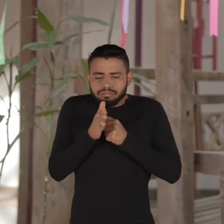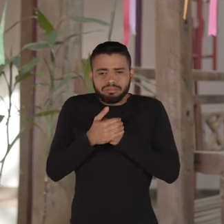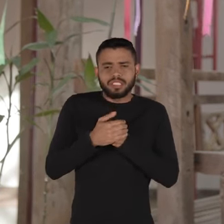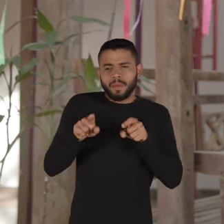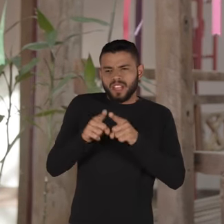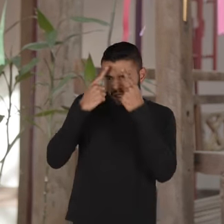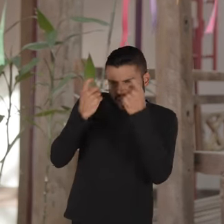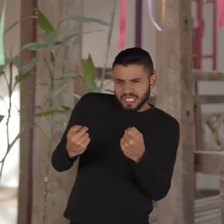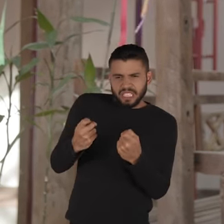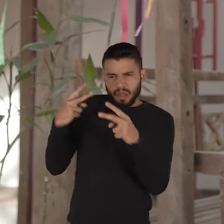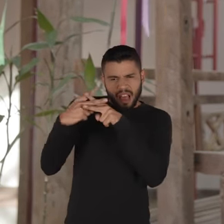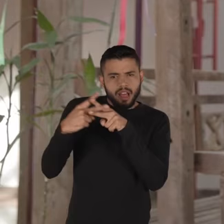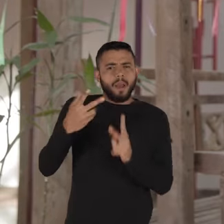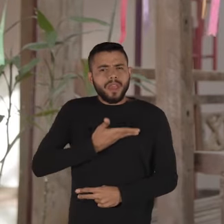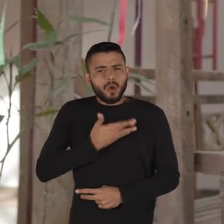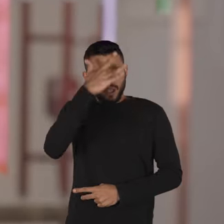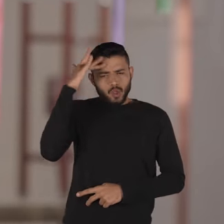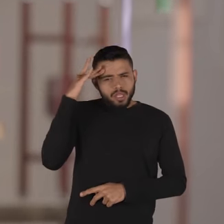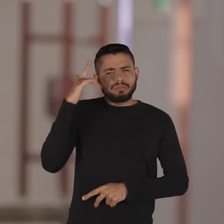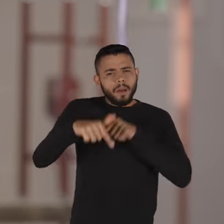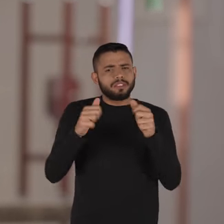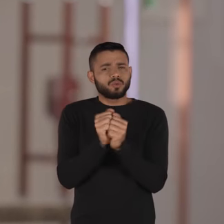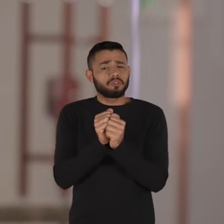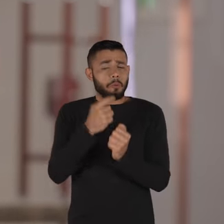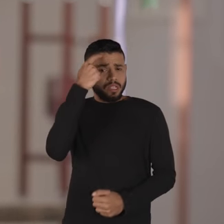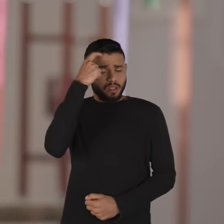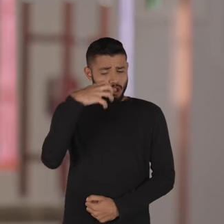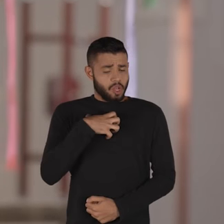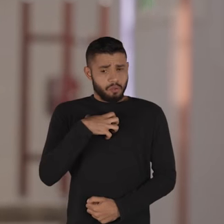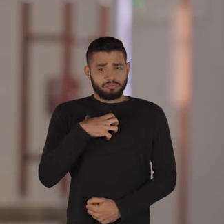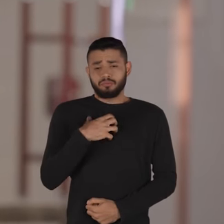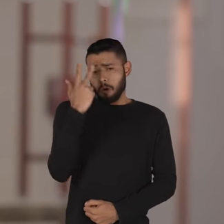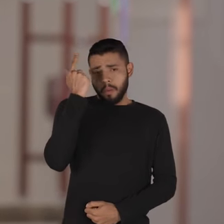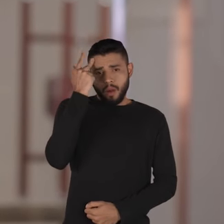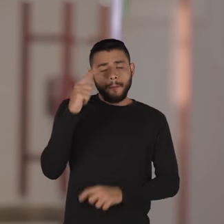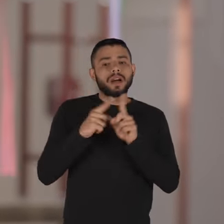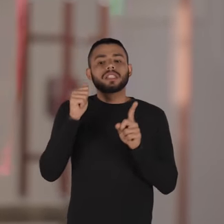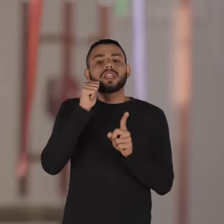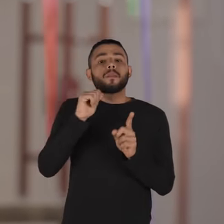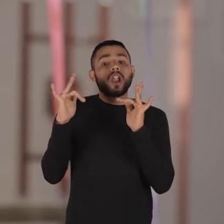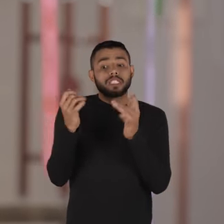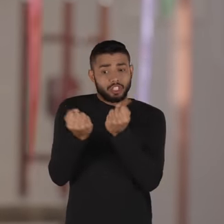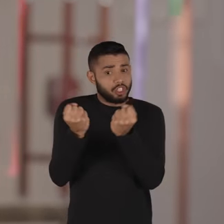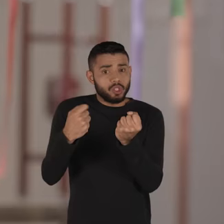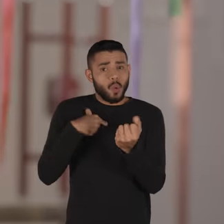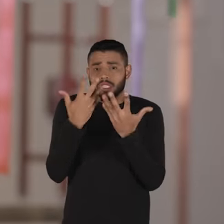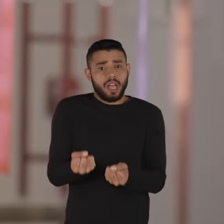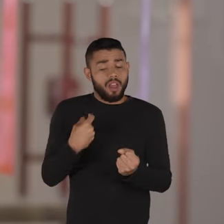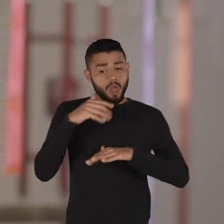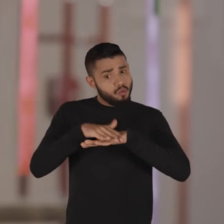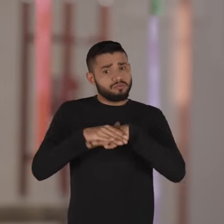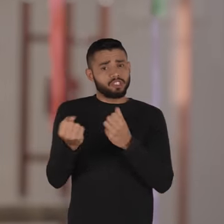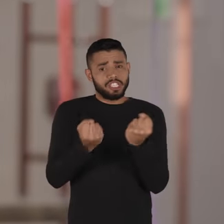que eu fui violento com amigos, com pessoas que eu trabalhava. Eu achava que o meu jeito era ok. Só que eu não aceitava a minha namorada dirigir. Eu tinha